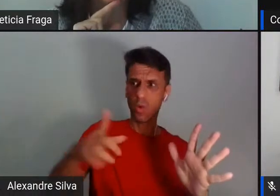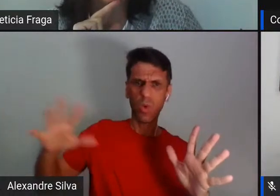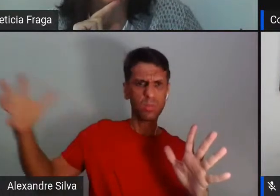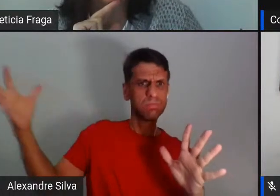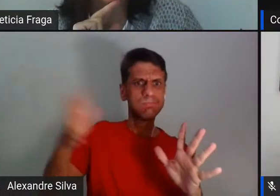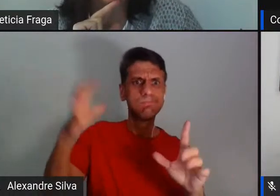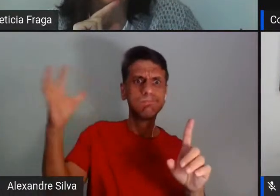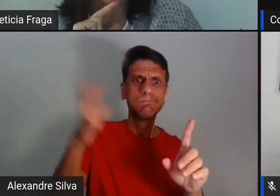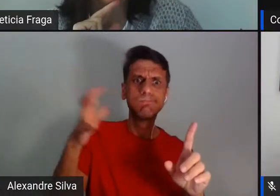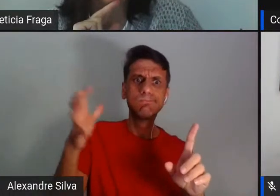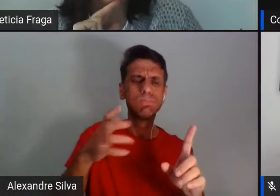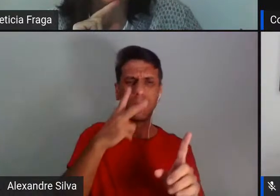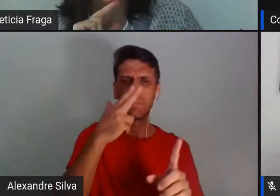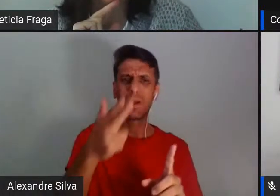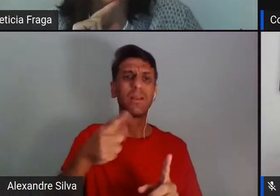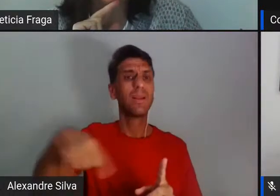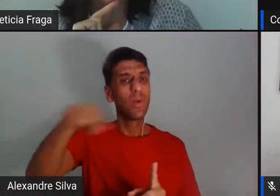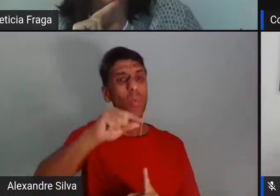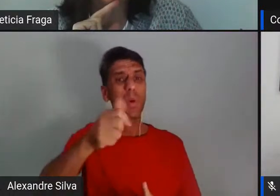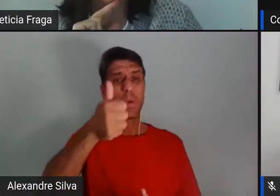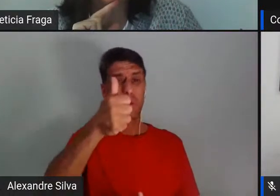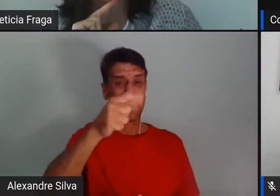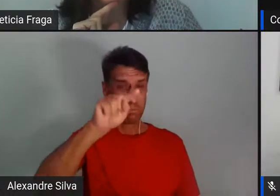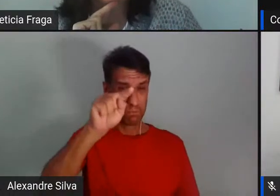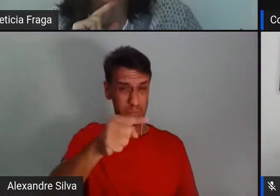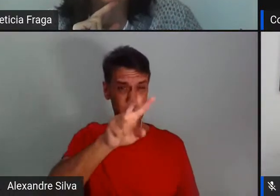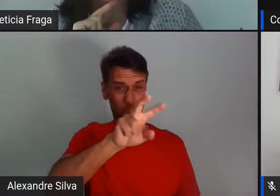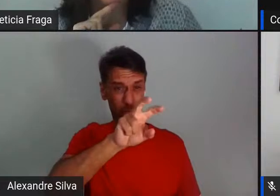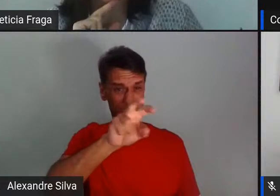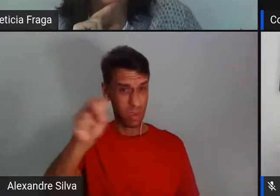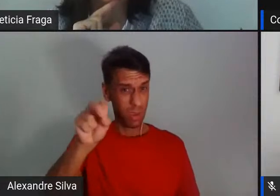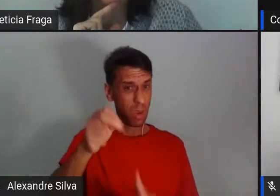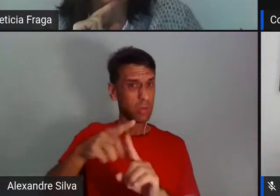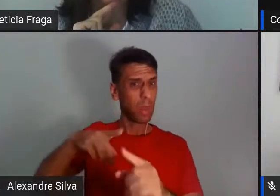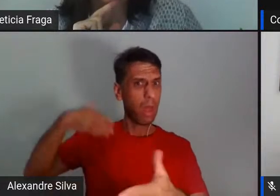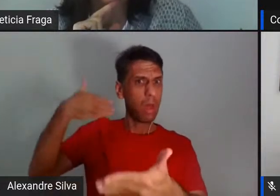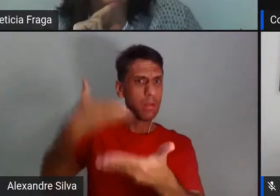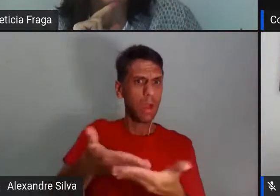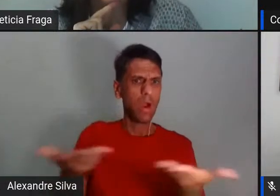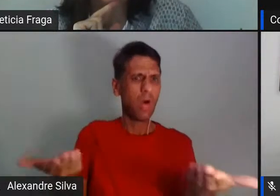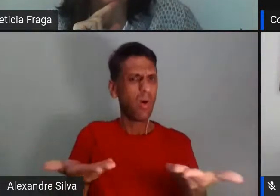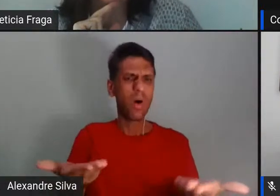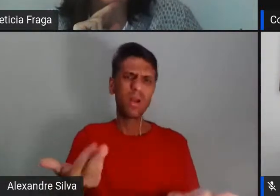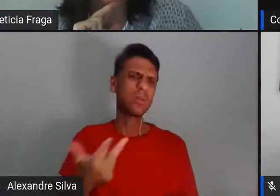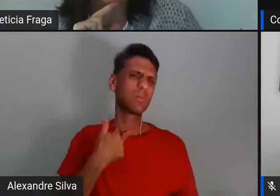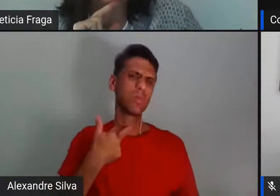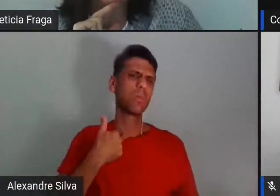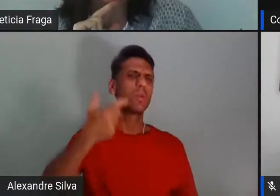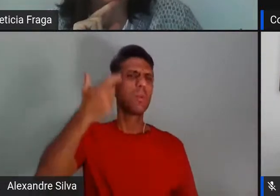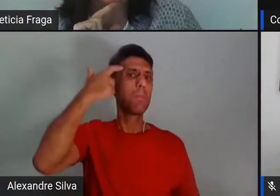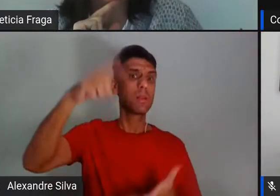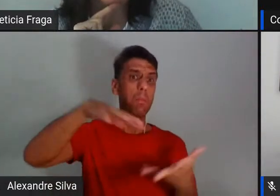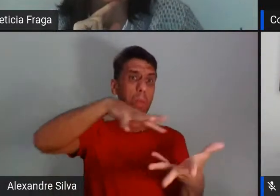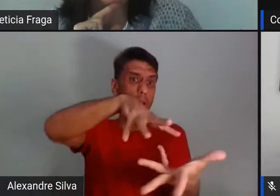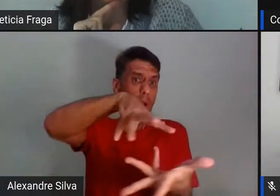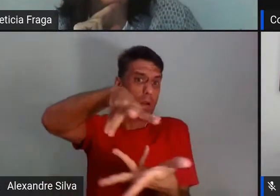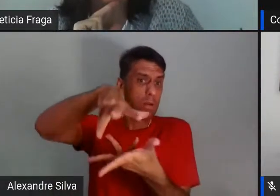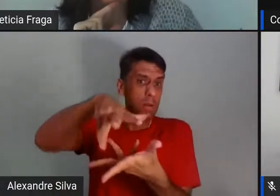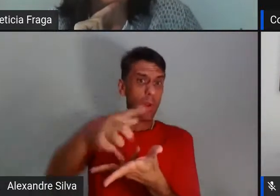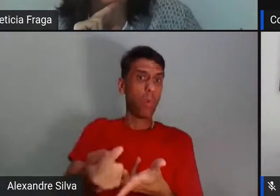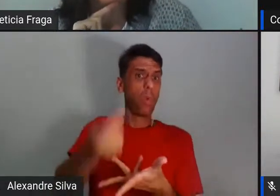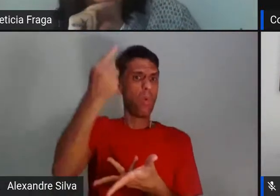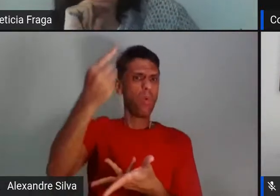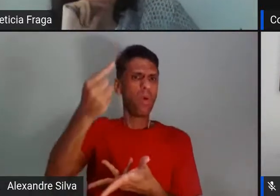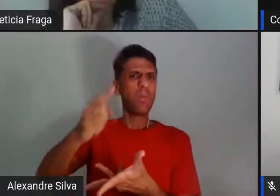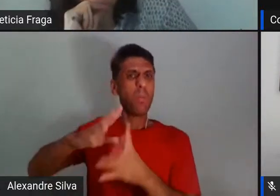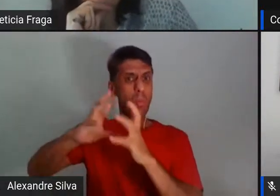e só que a gente vive num planeta só, né? A gente não pode querer acabar com o mundo do outro e esquecer que a gente vive num planeta. E aí você acaba com o